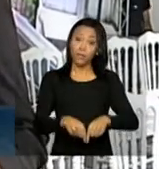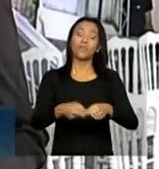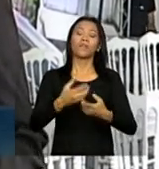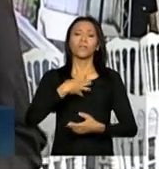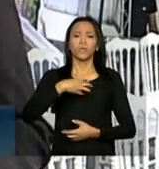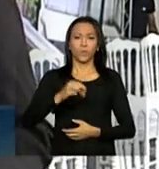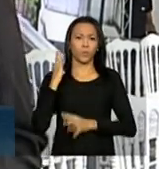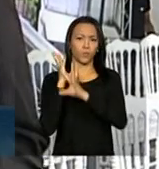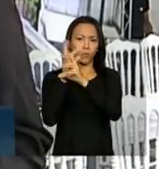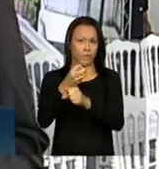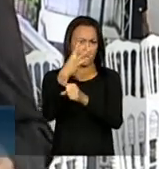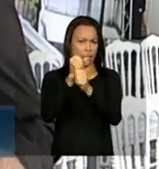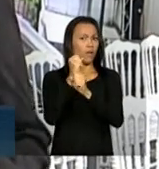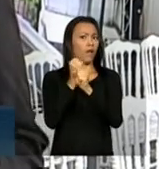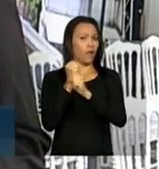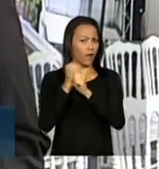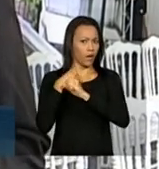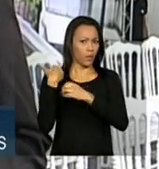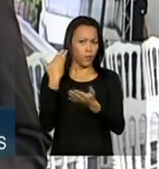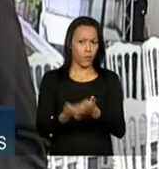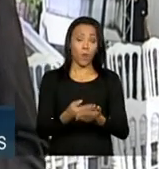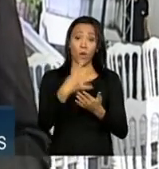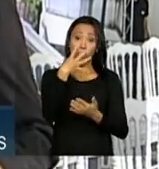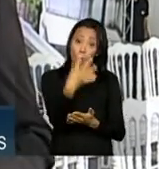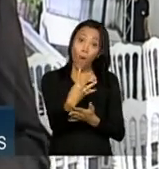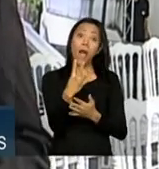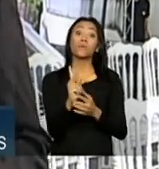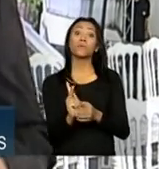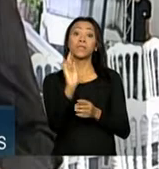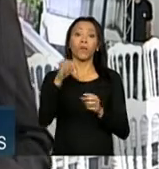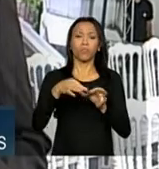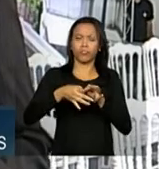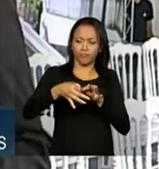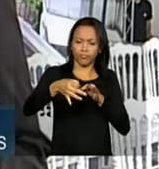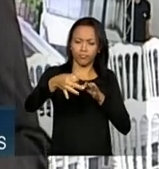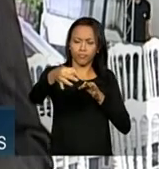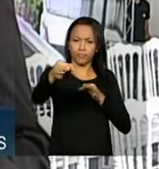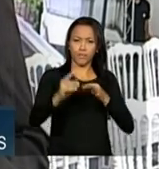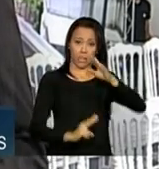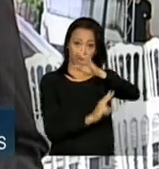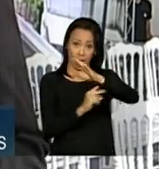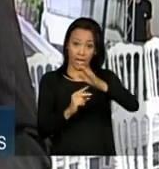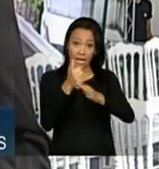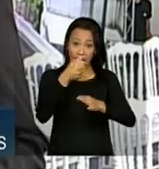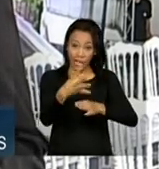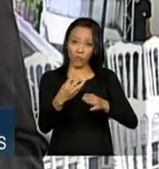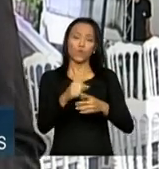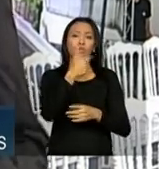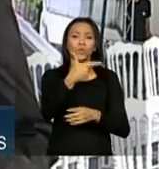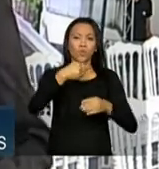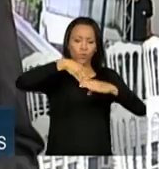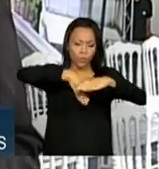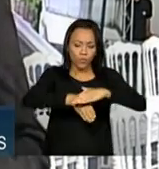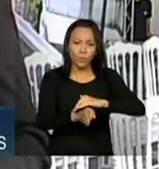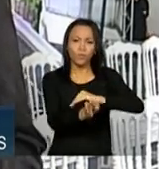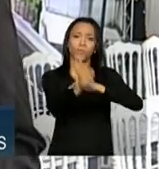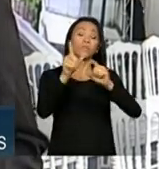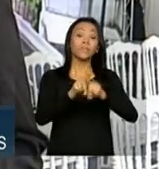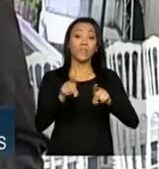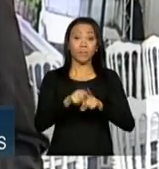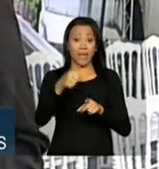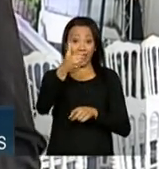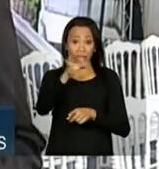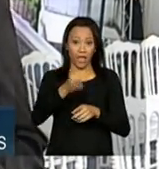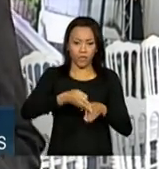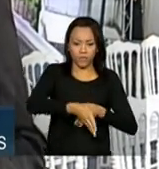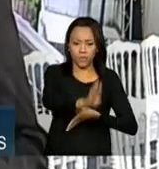30 anos. Com mais de 4 km de extensão, a via tem 14 viadutos, 2 túneis, ciclovias, além de 10 faixas